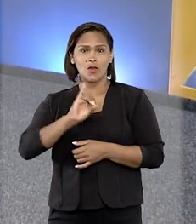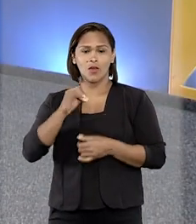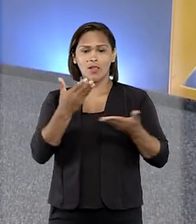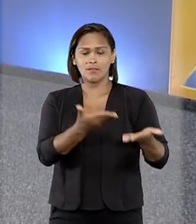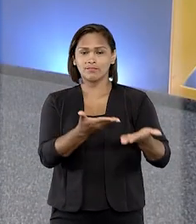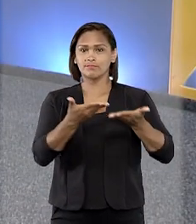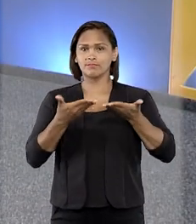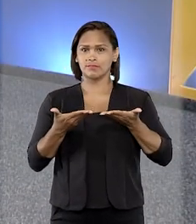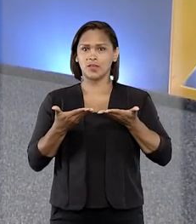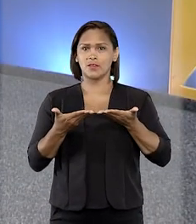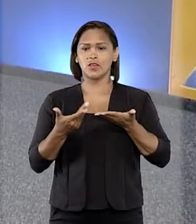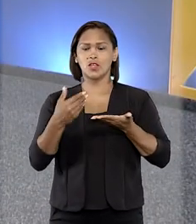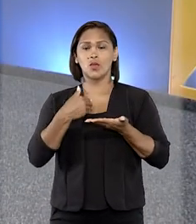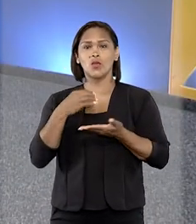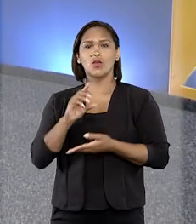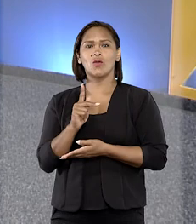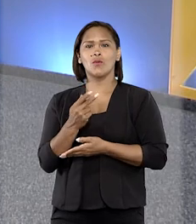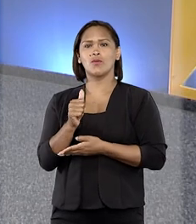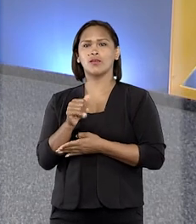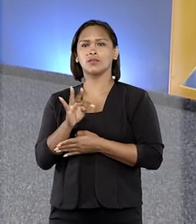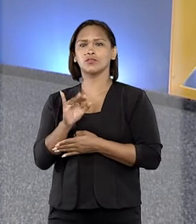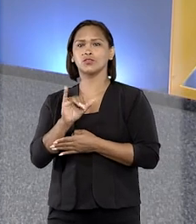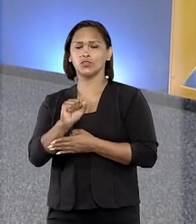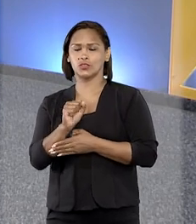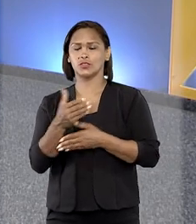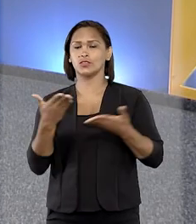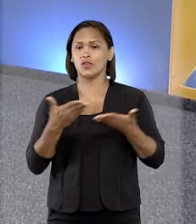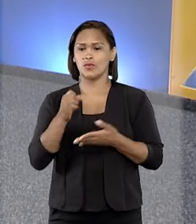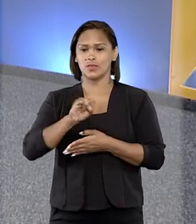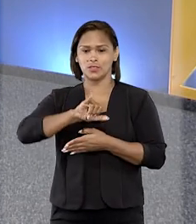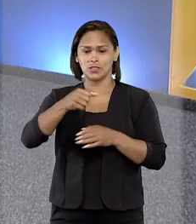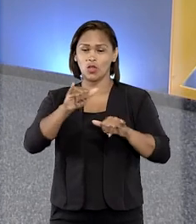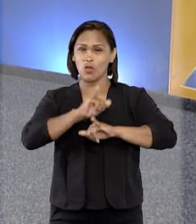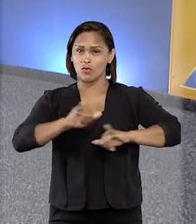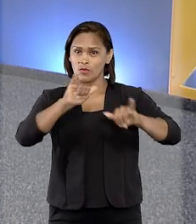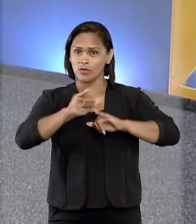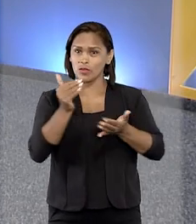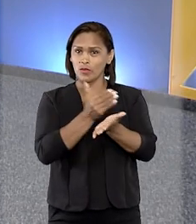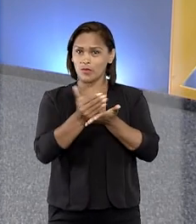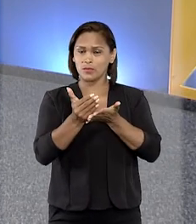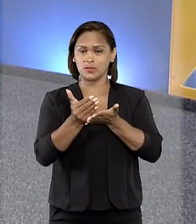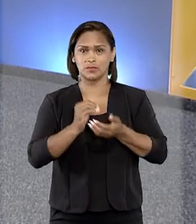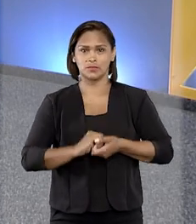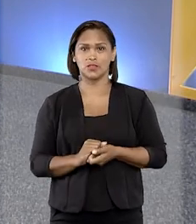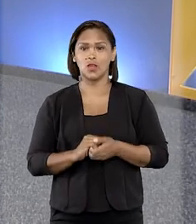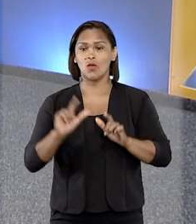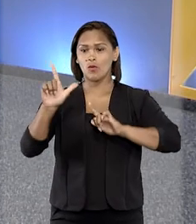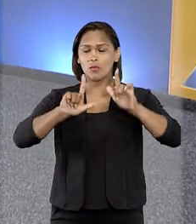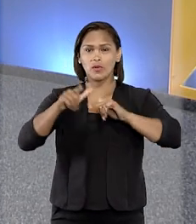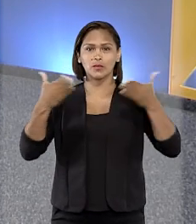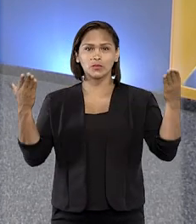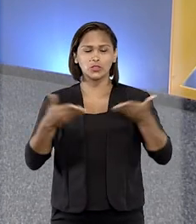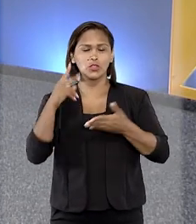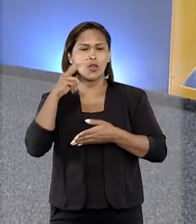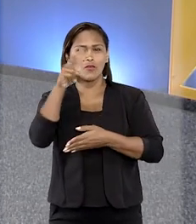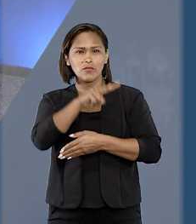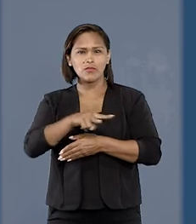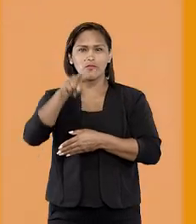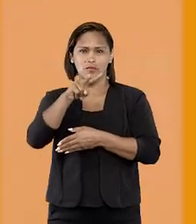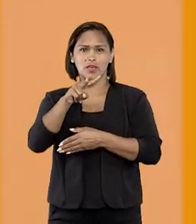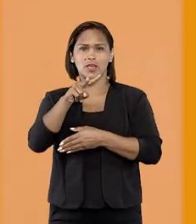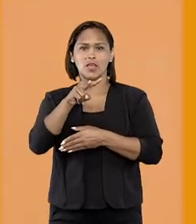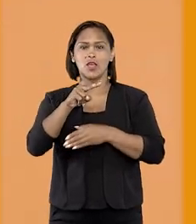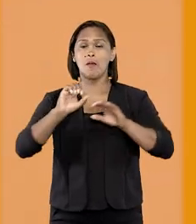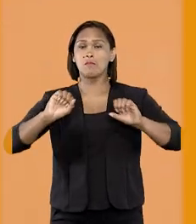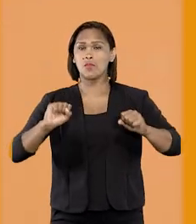Olá, seja muito bem-vindo. Eu sou Kátia Gomes e o STJ Notícias está no ar. No programa de hoje você